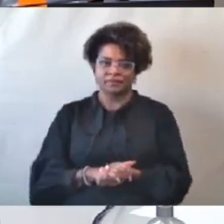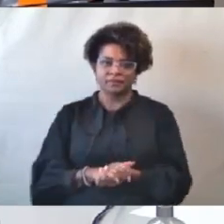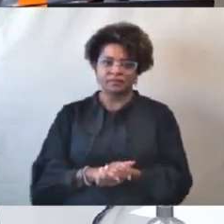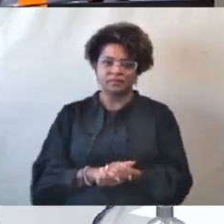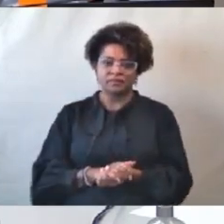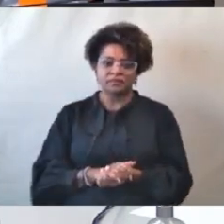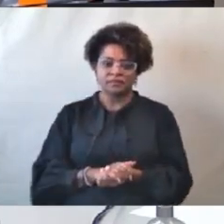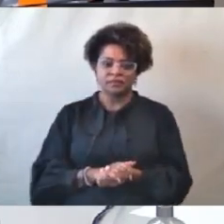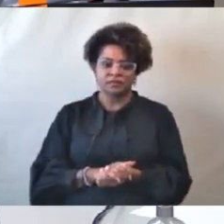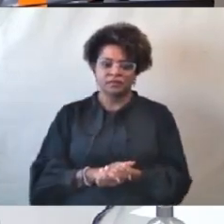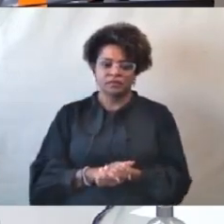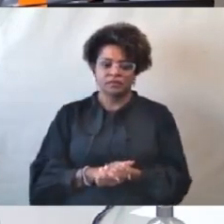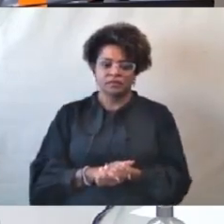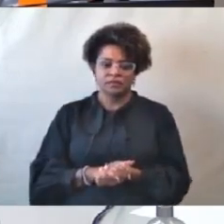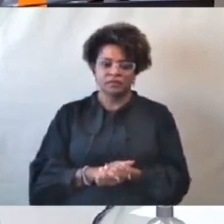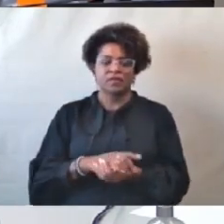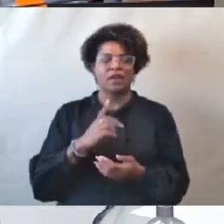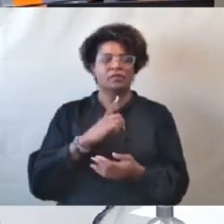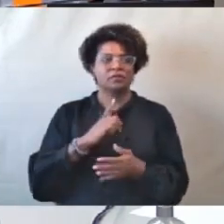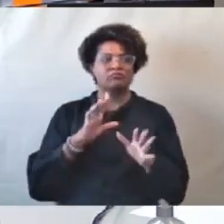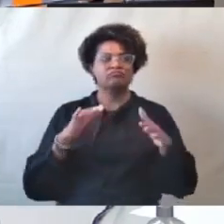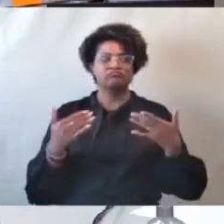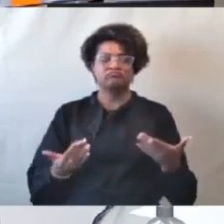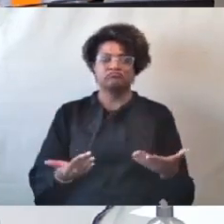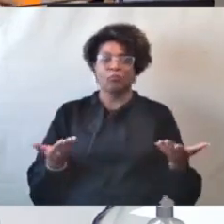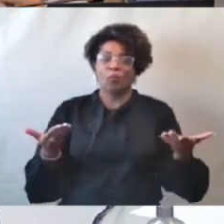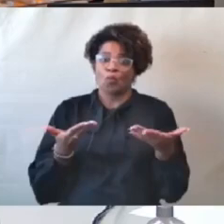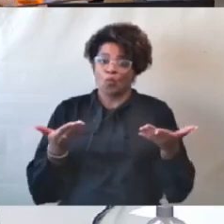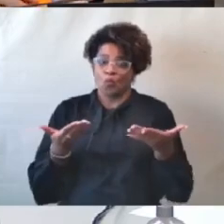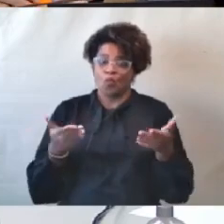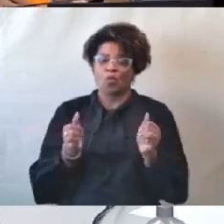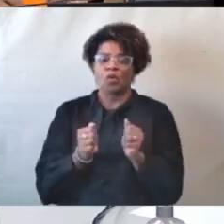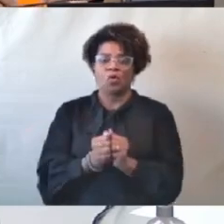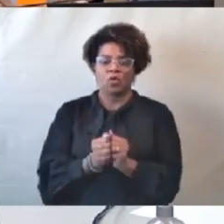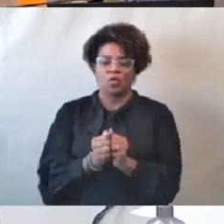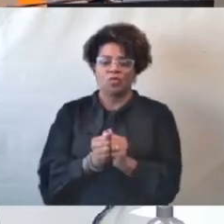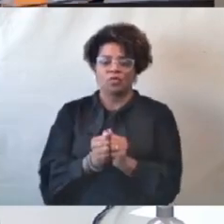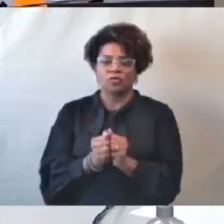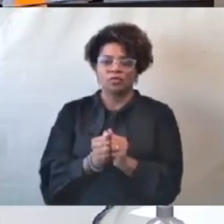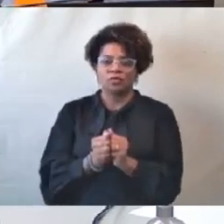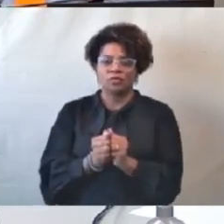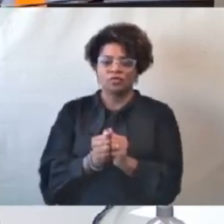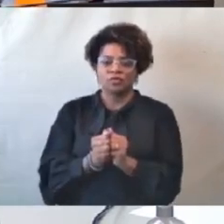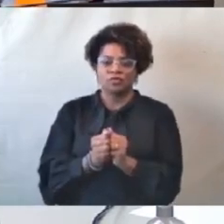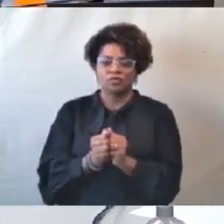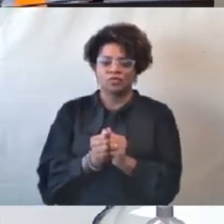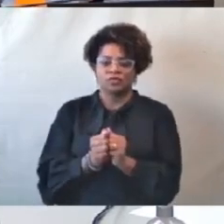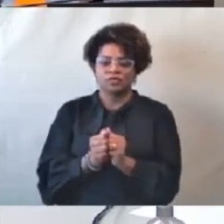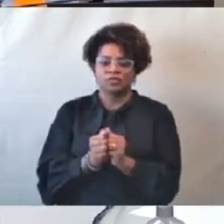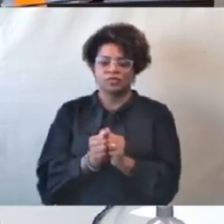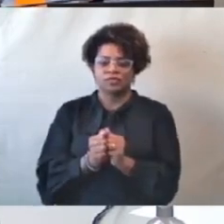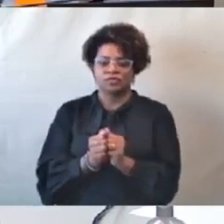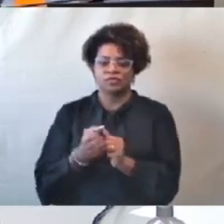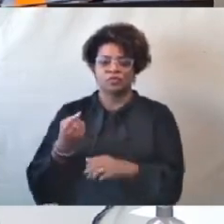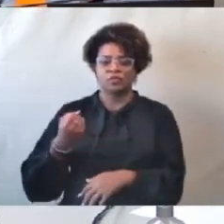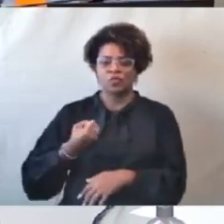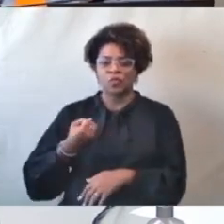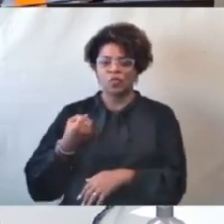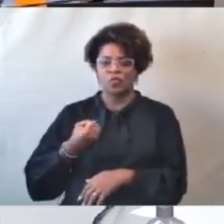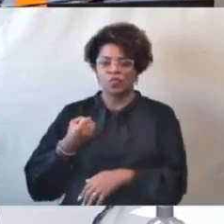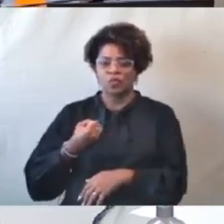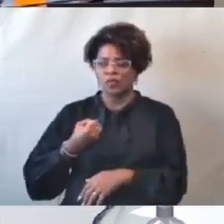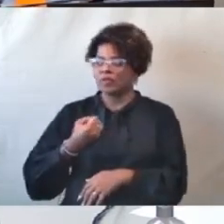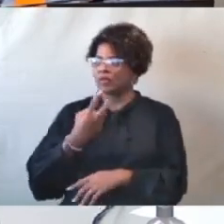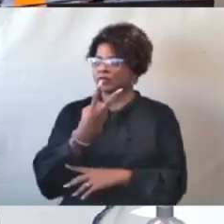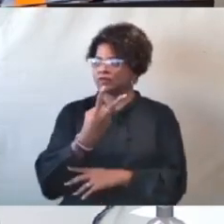Nós estamos, então, agora com o item... no item 2 da